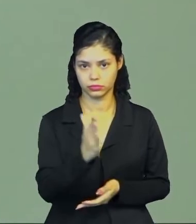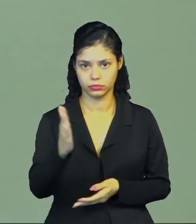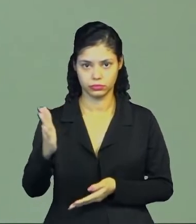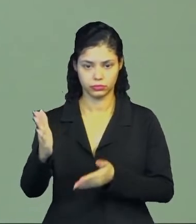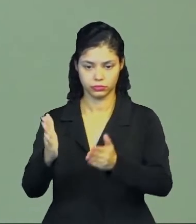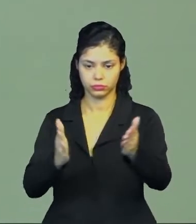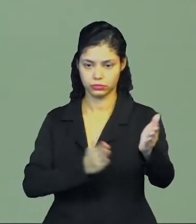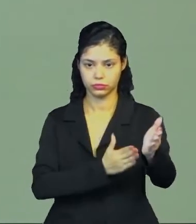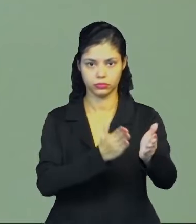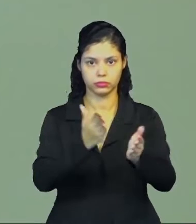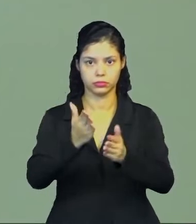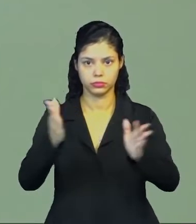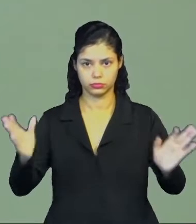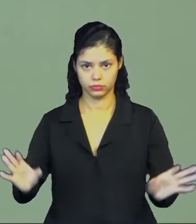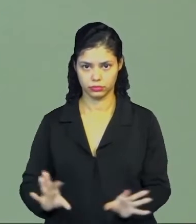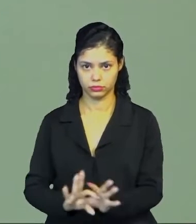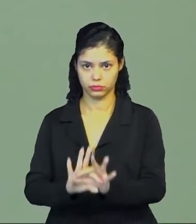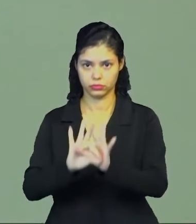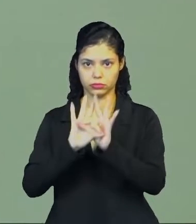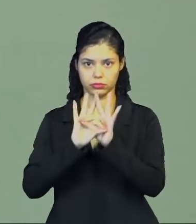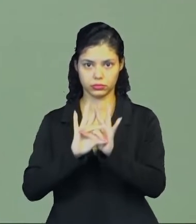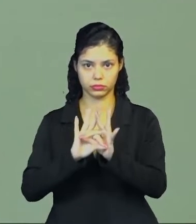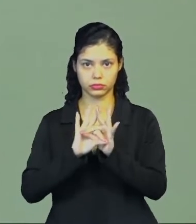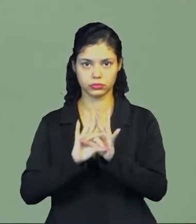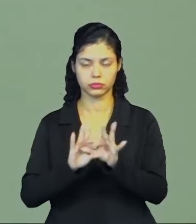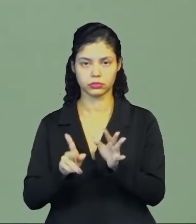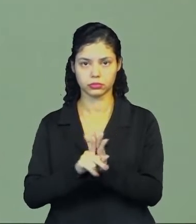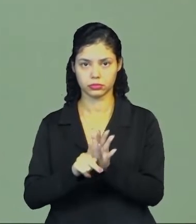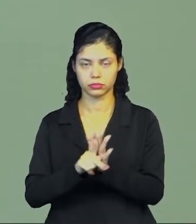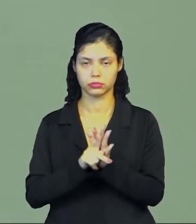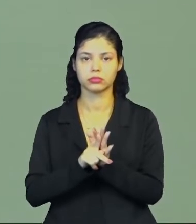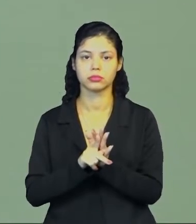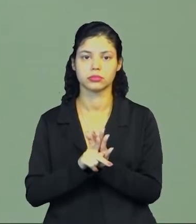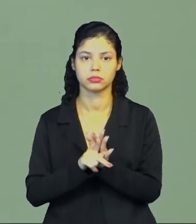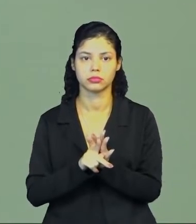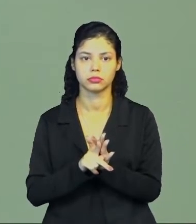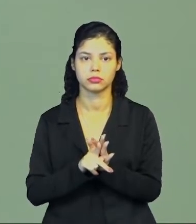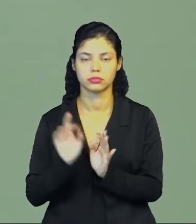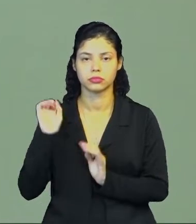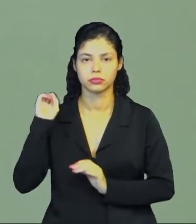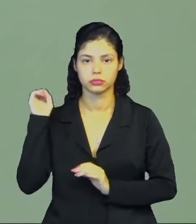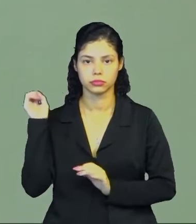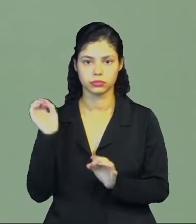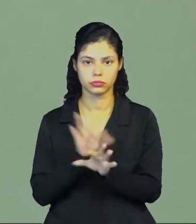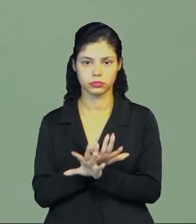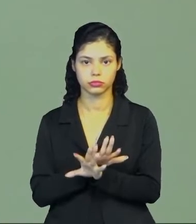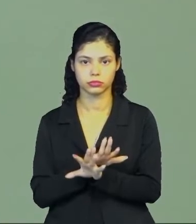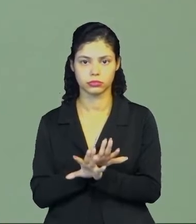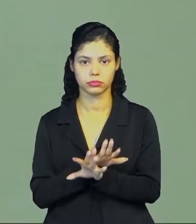onde eles entrelaçam, né? Esse caminho, certo? E acabam